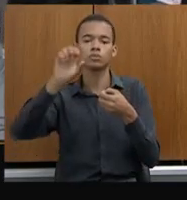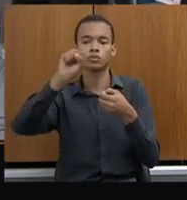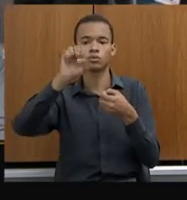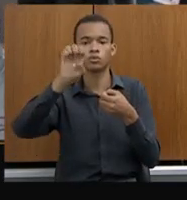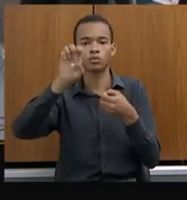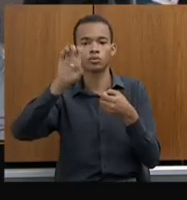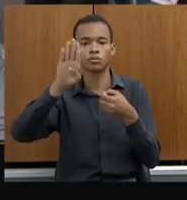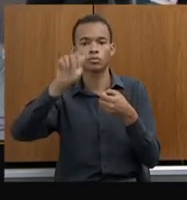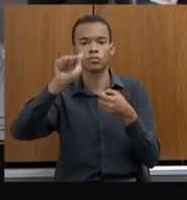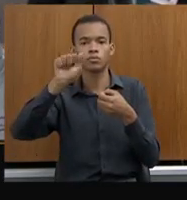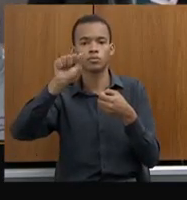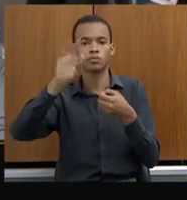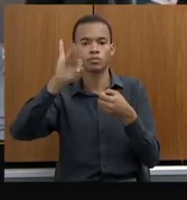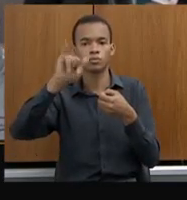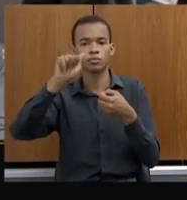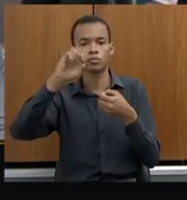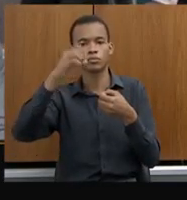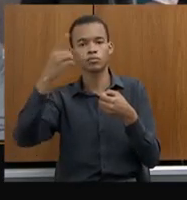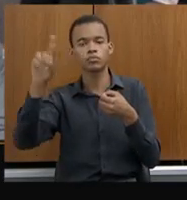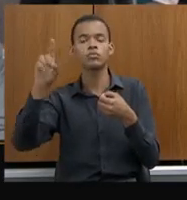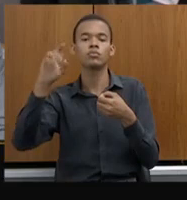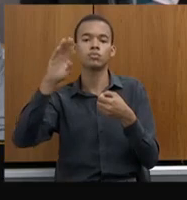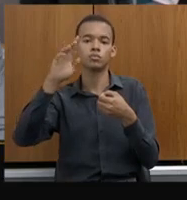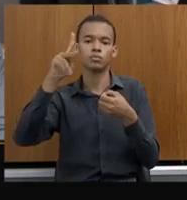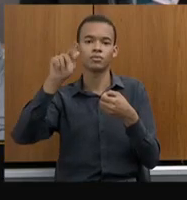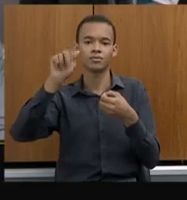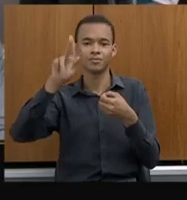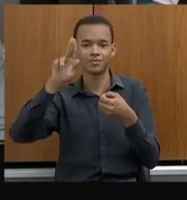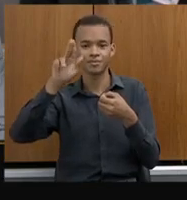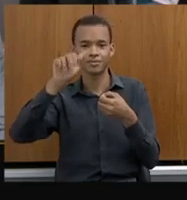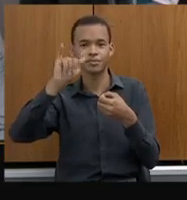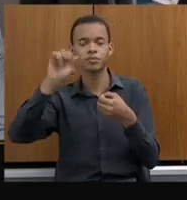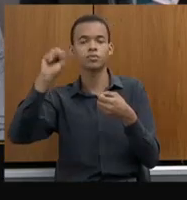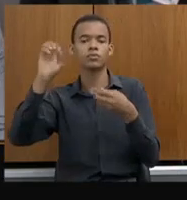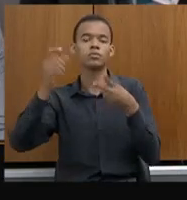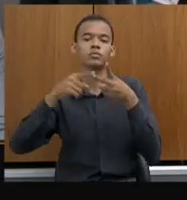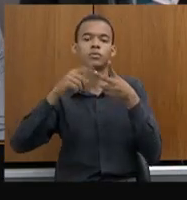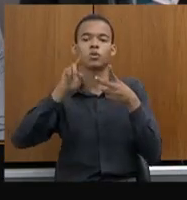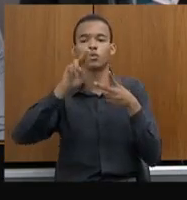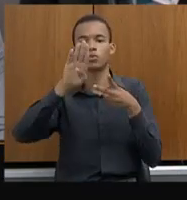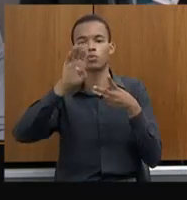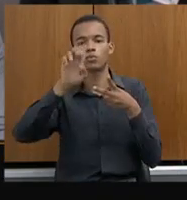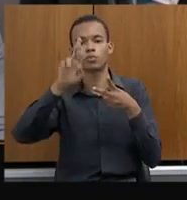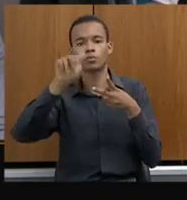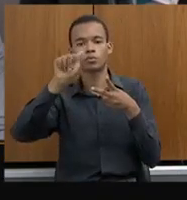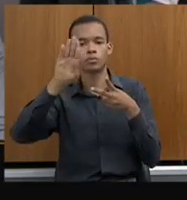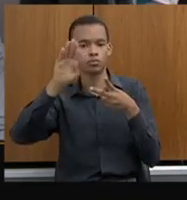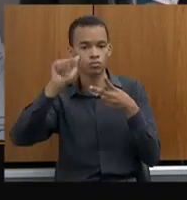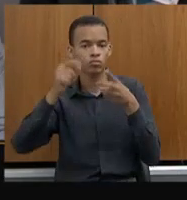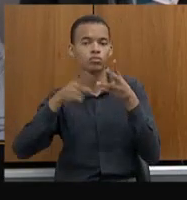Uberaba, em Uberlândia. Fizemos ainda,